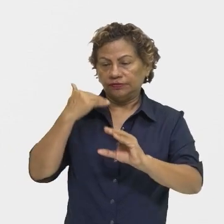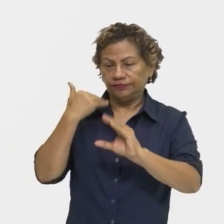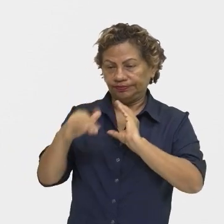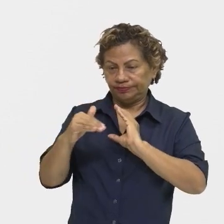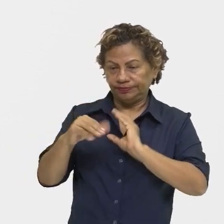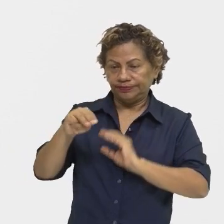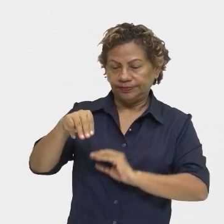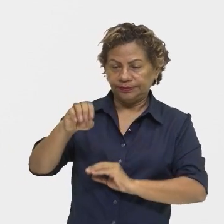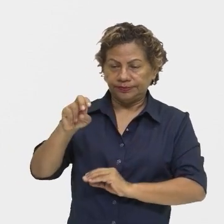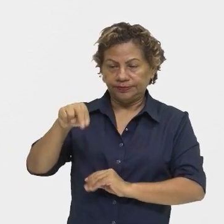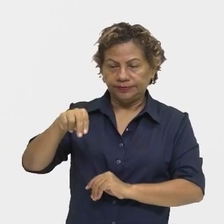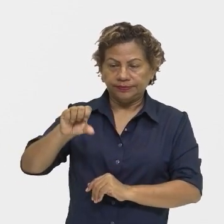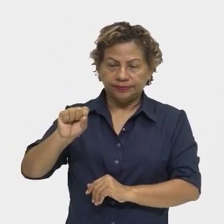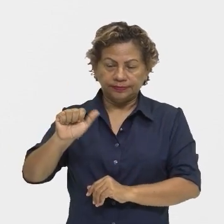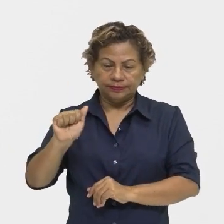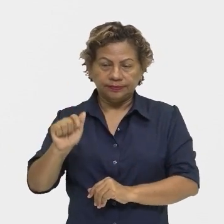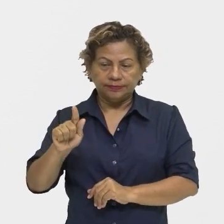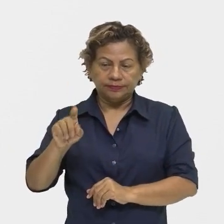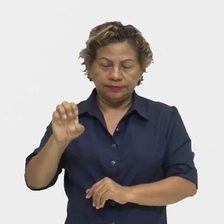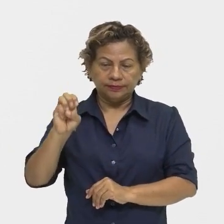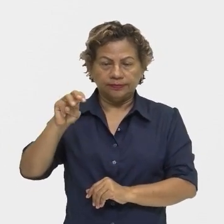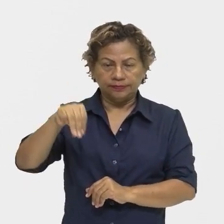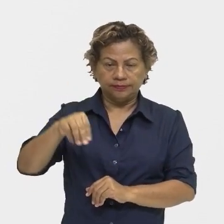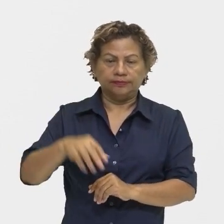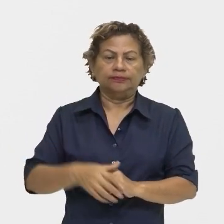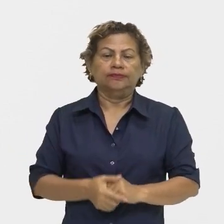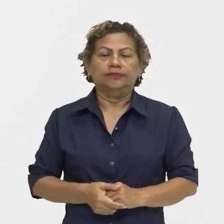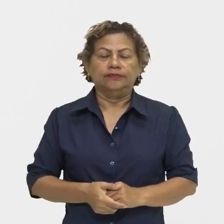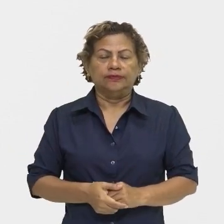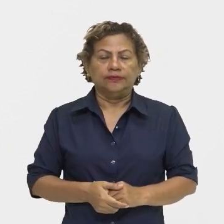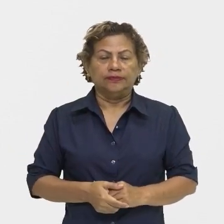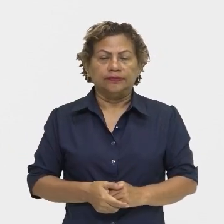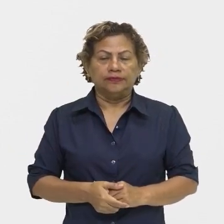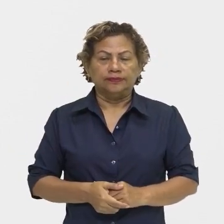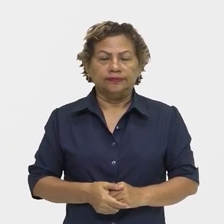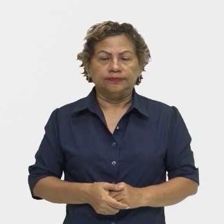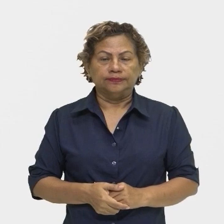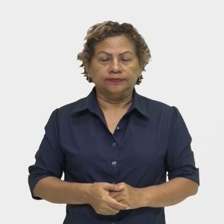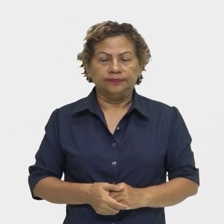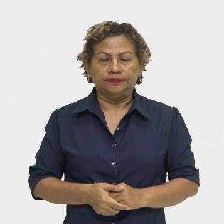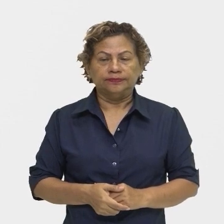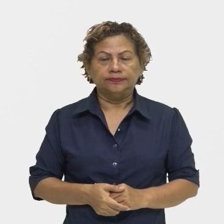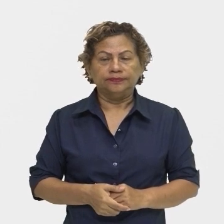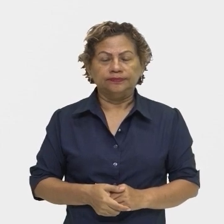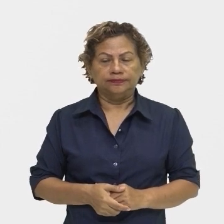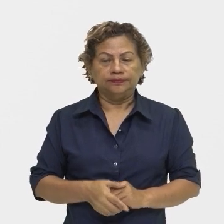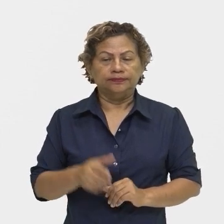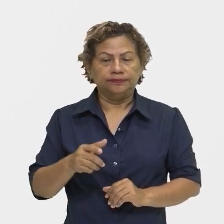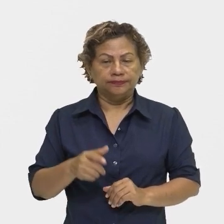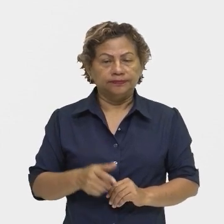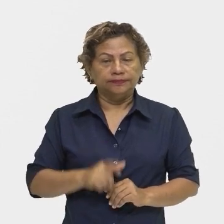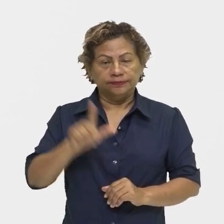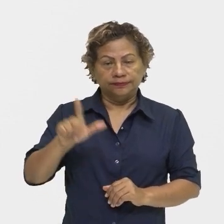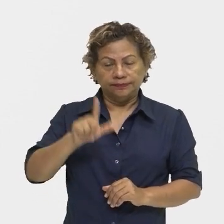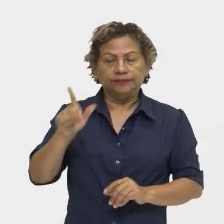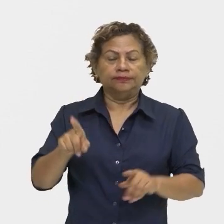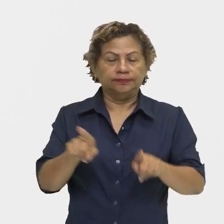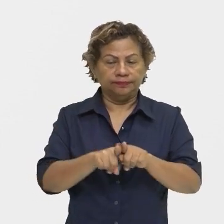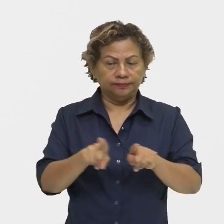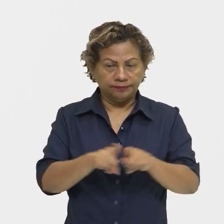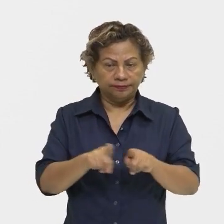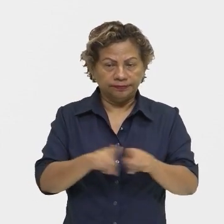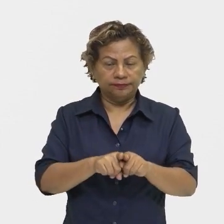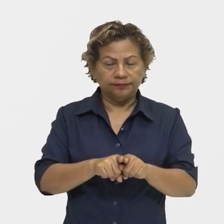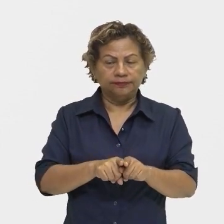tipo de função não pertence somente aos textos literários. Ou seja, ele também vai estar colocado aí